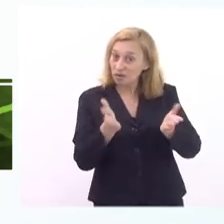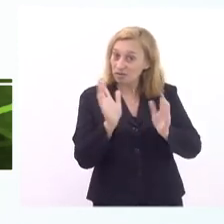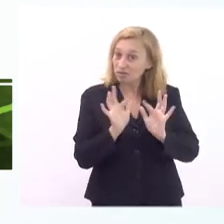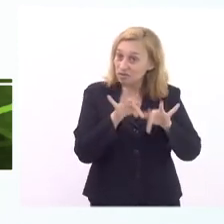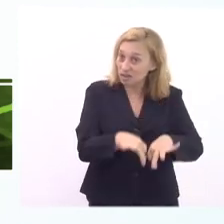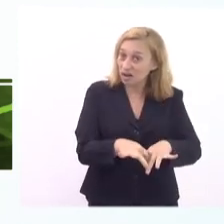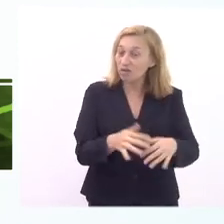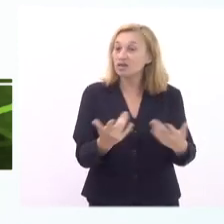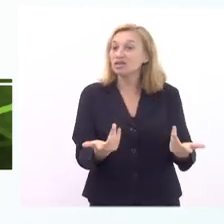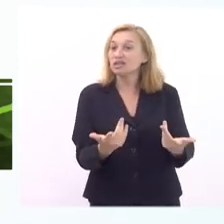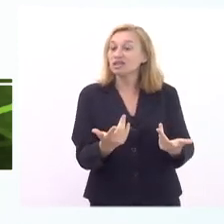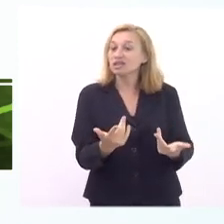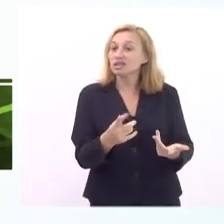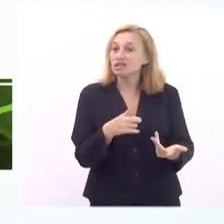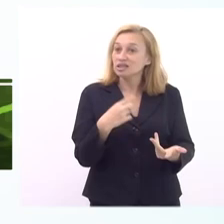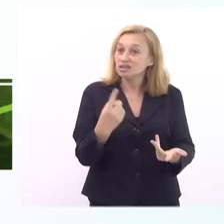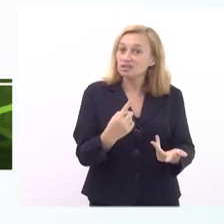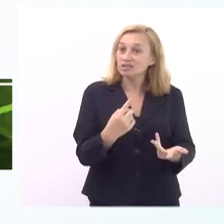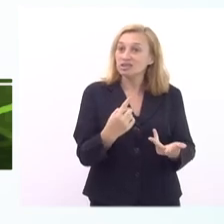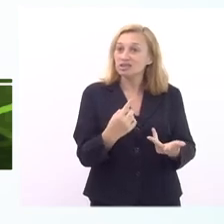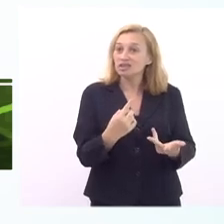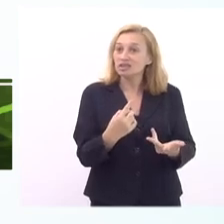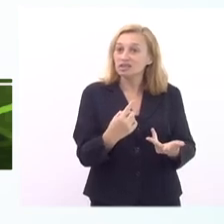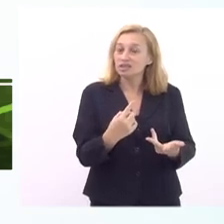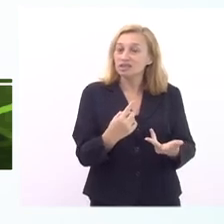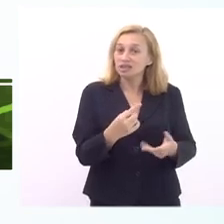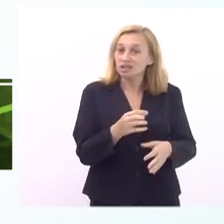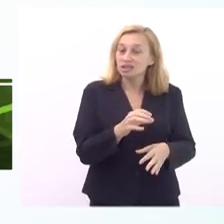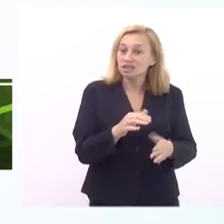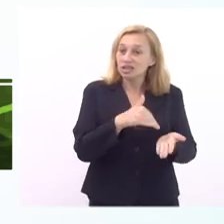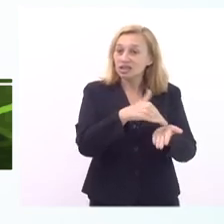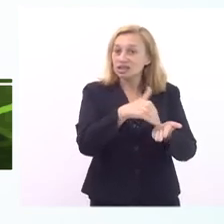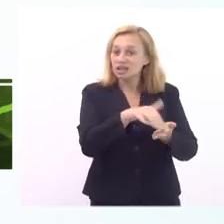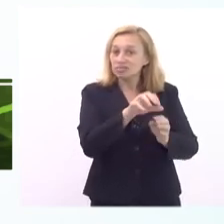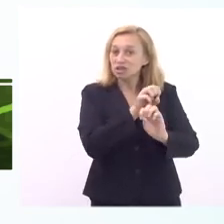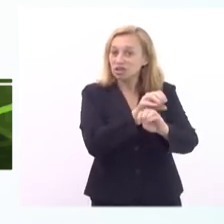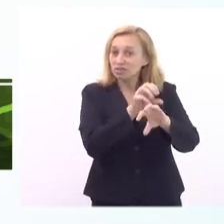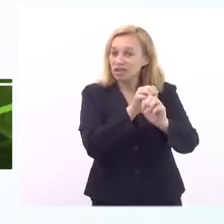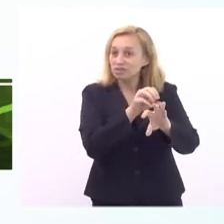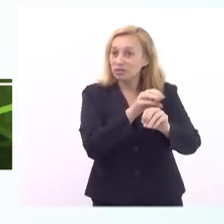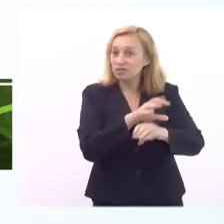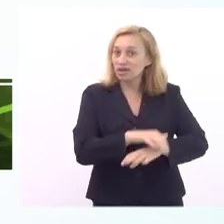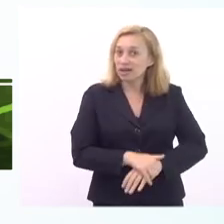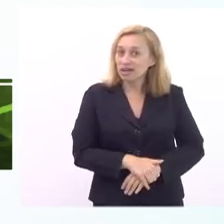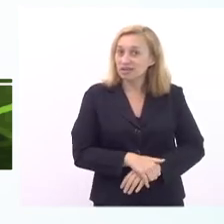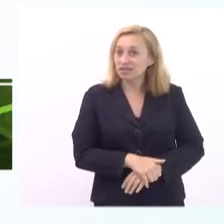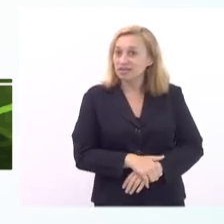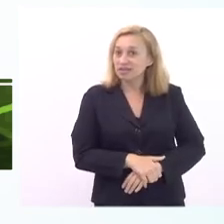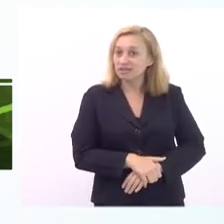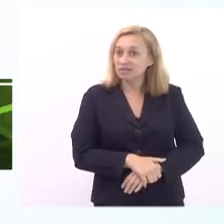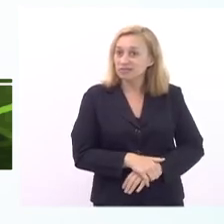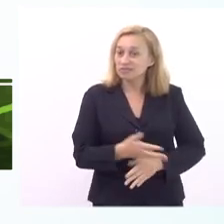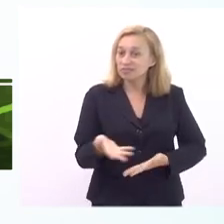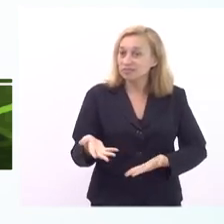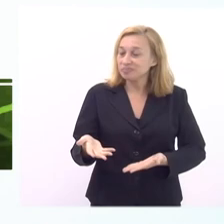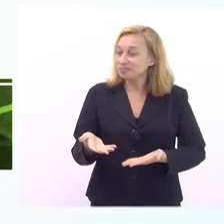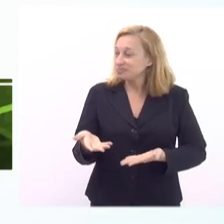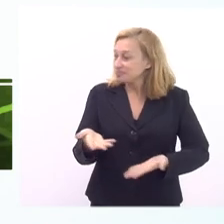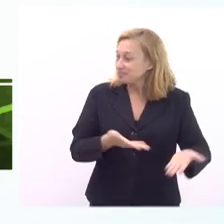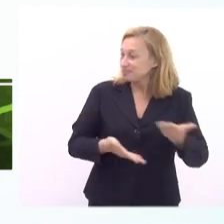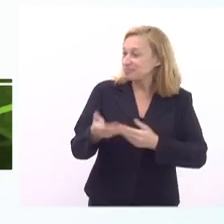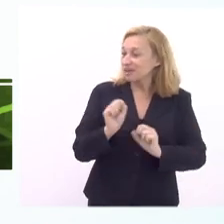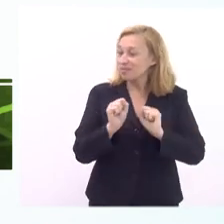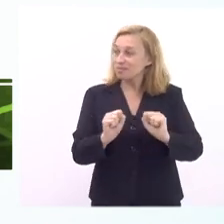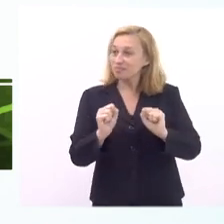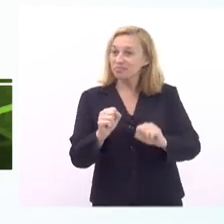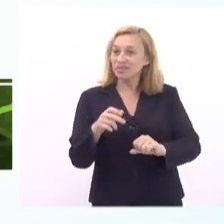e a gente vai contar com a presença da CEDUC eu já te faço o convite para que você participe e a gente possa